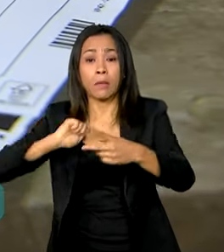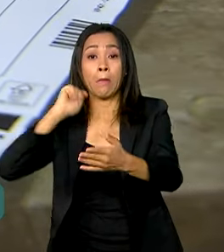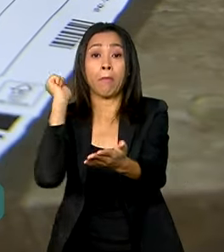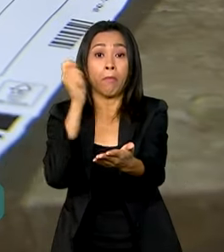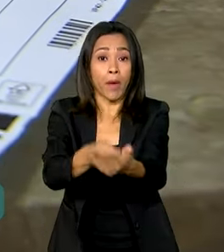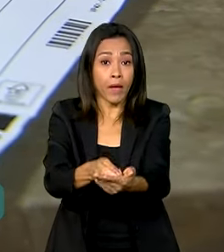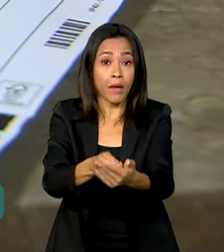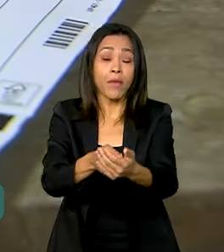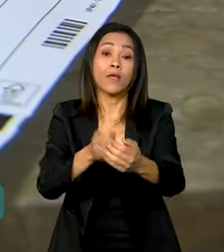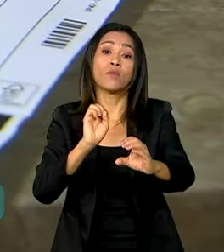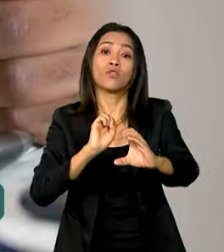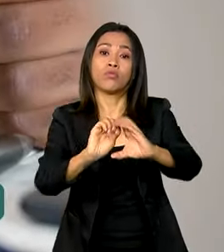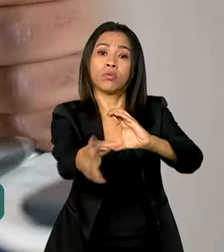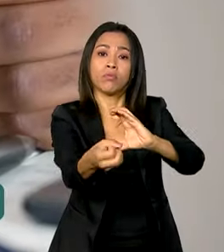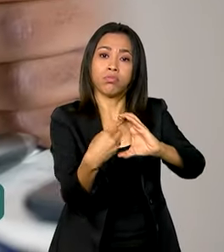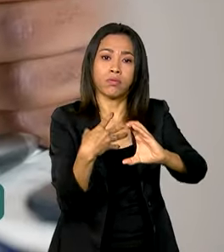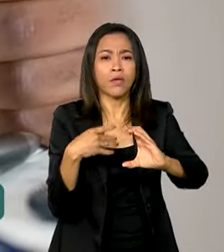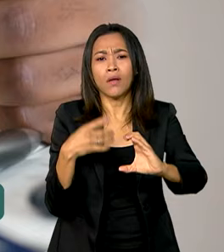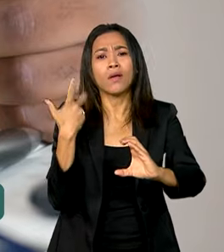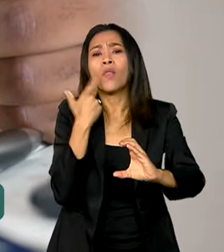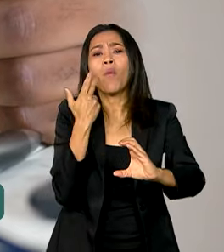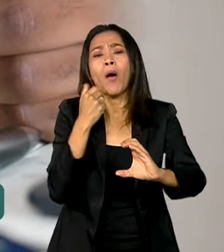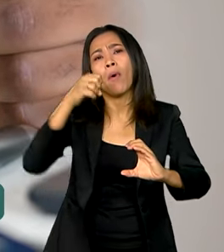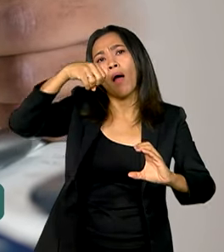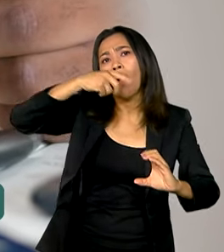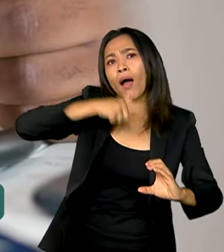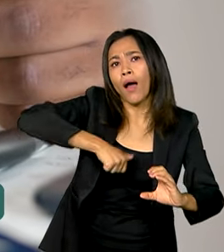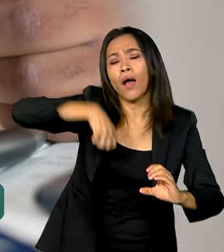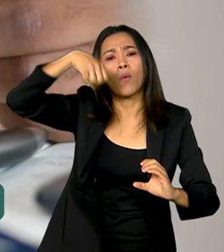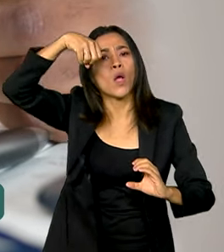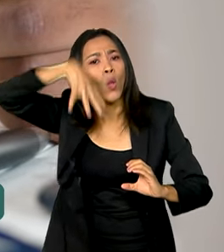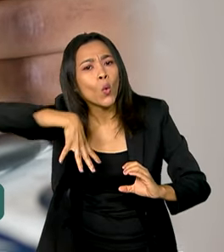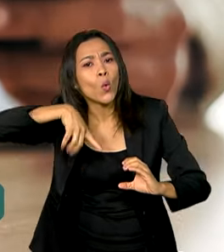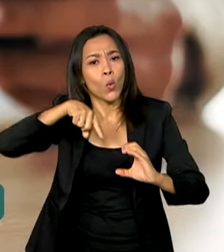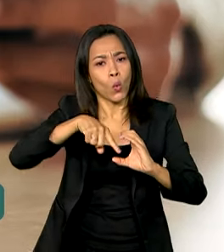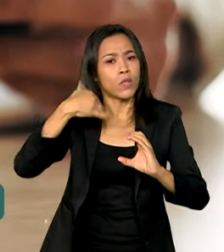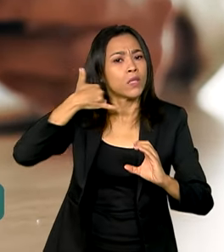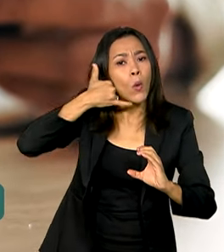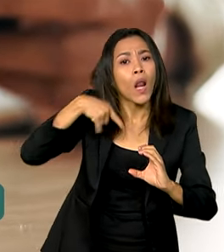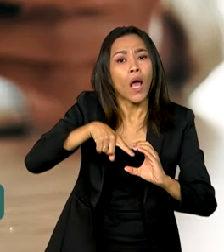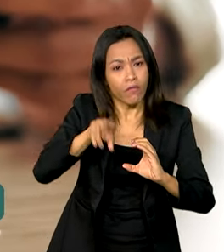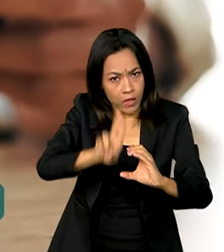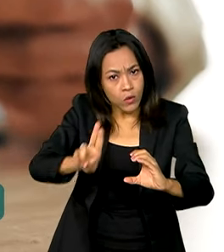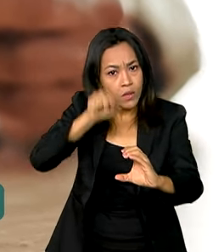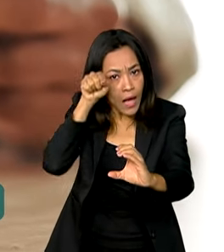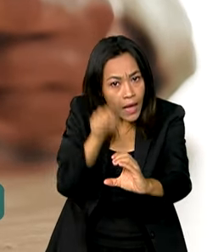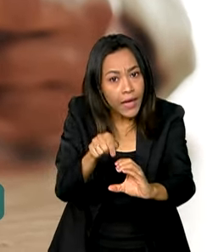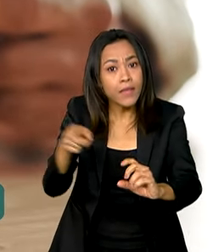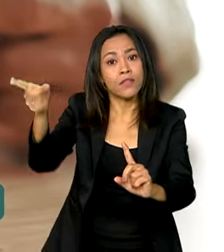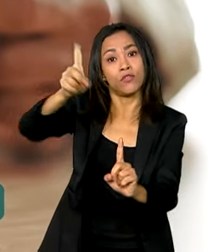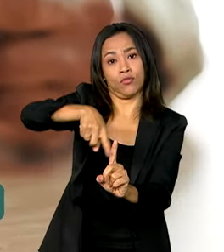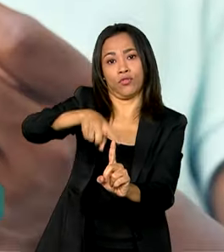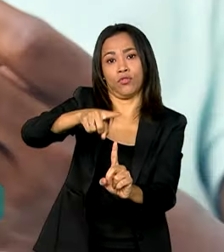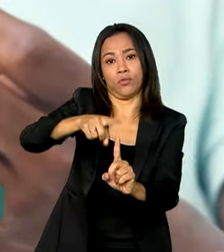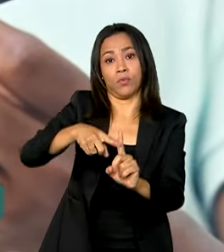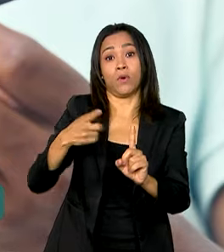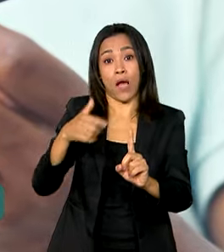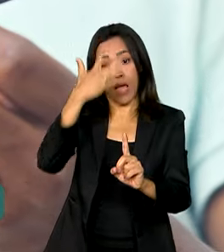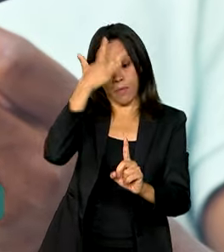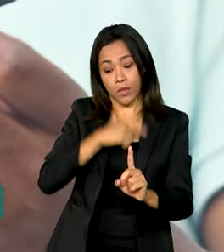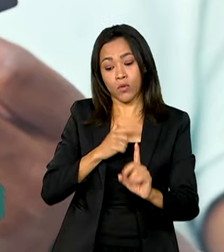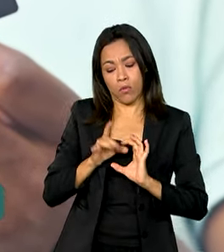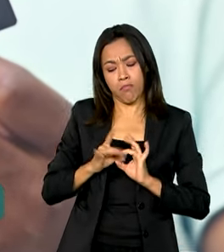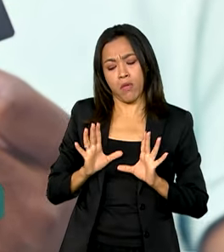recorrentes, que nós pagamos todo mês, como água, luz e celular. Com ele, depois que o cliente autorizar,